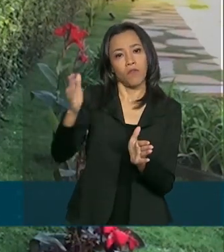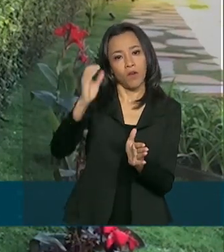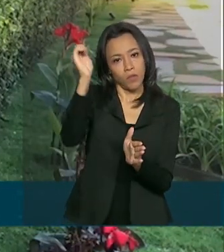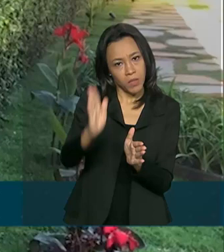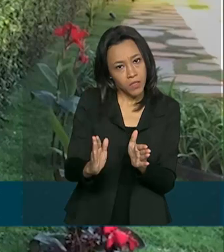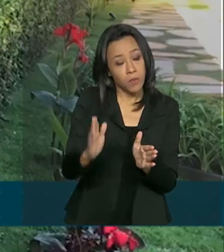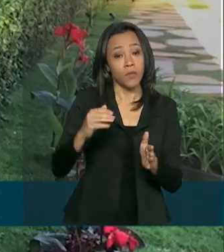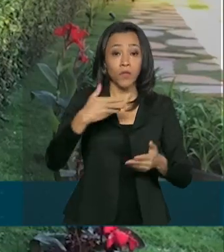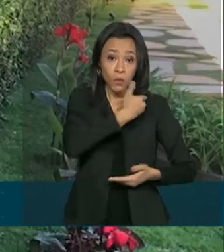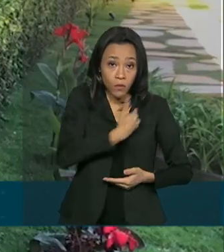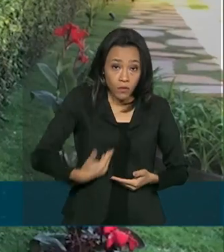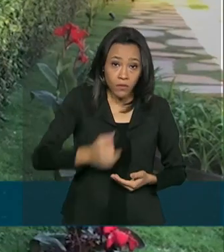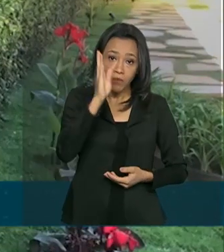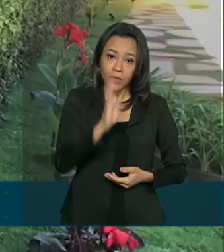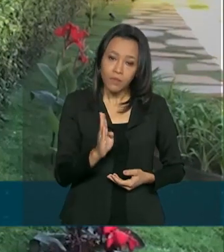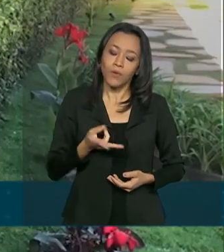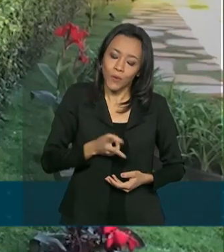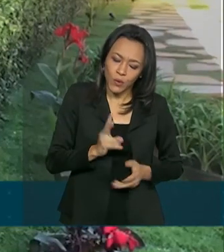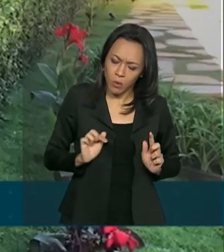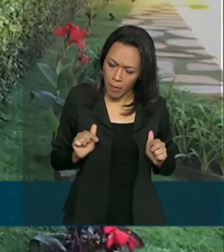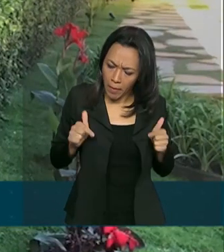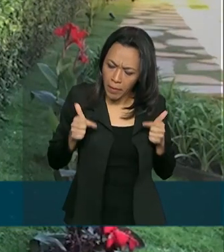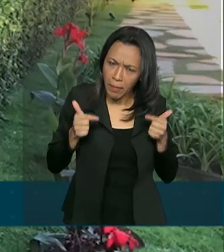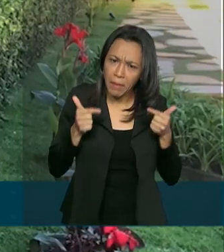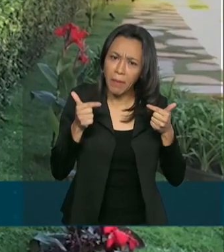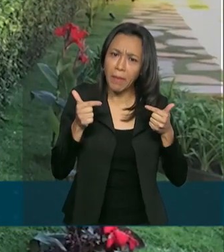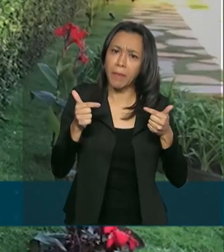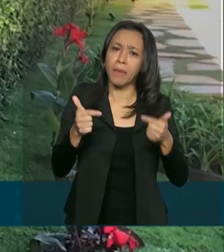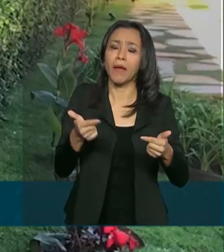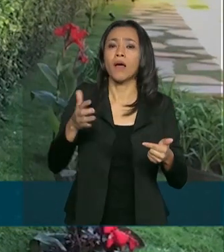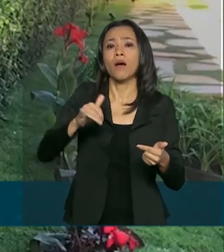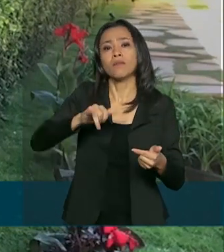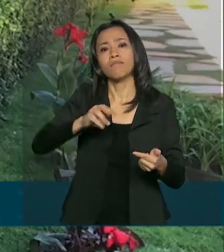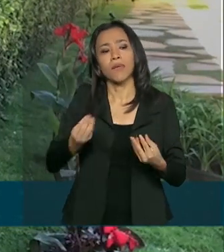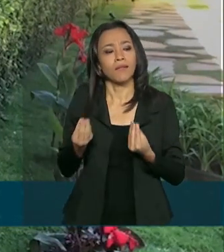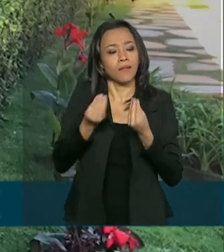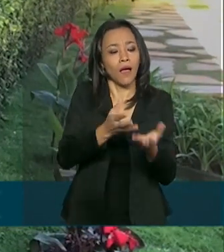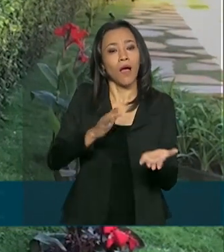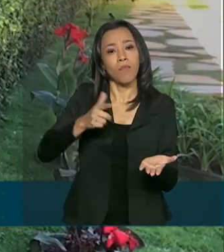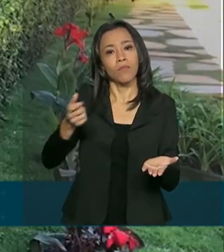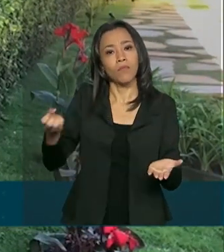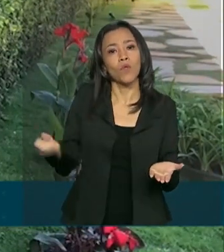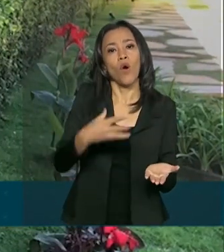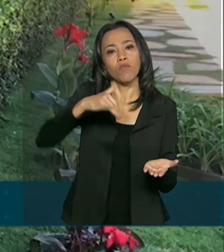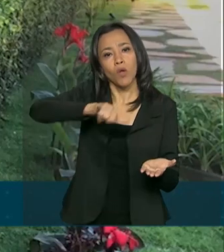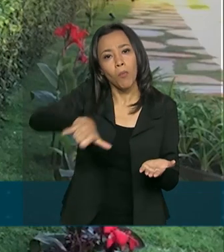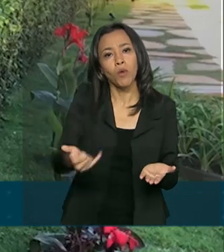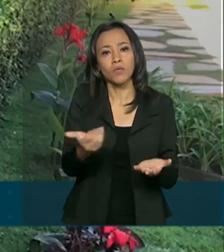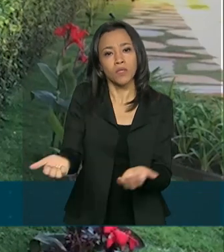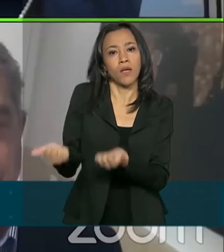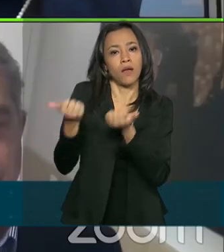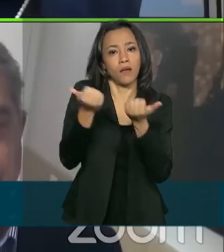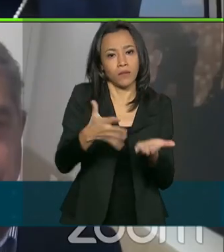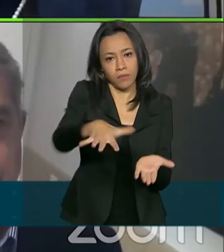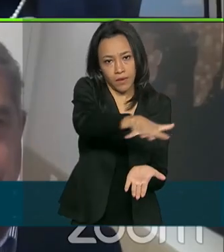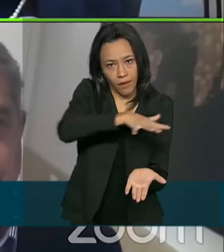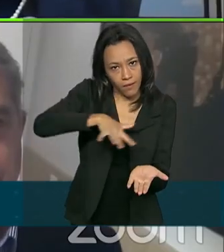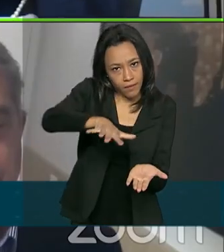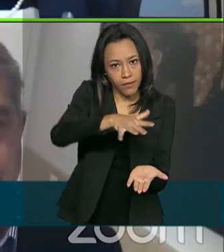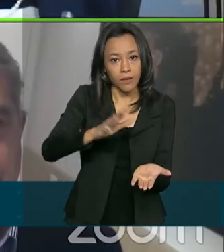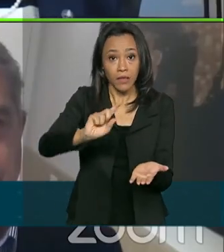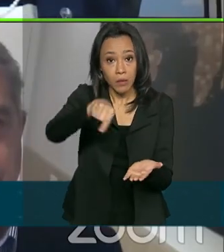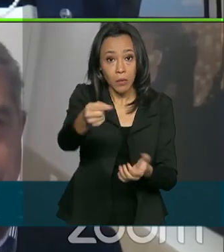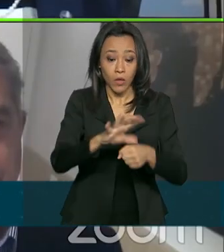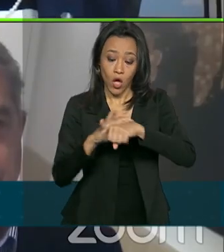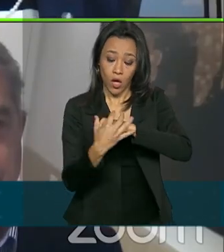continua trabalhando para abrir novas perspectivas e oportunidades para o setor pós-coronavírus. Eu acho que nós vamos